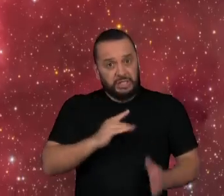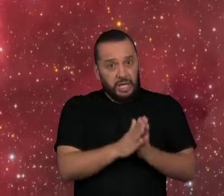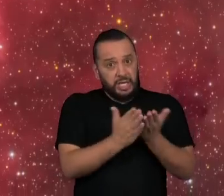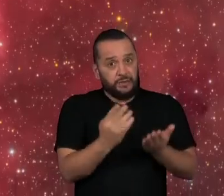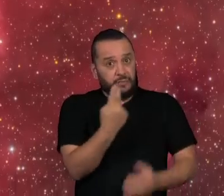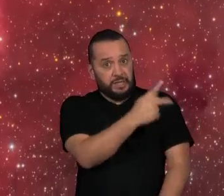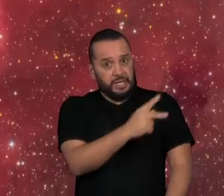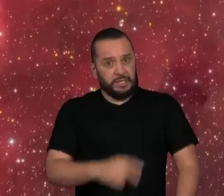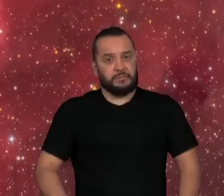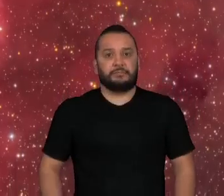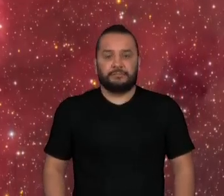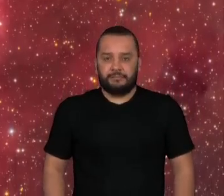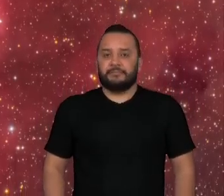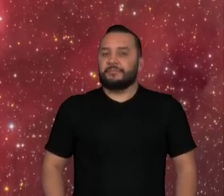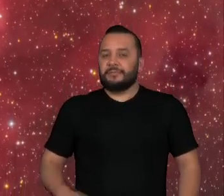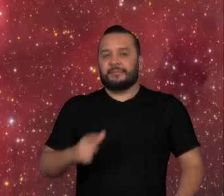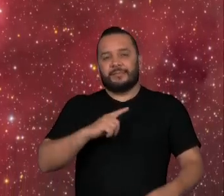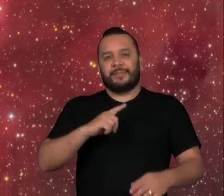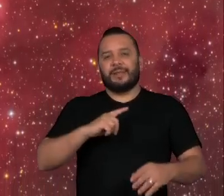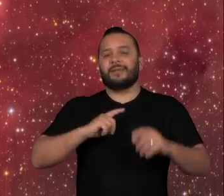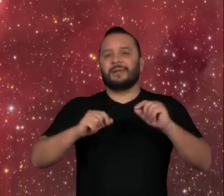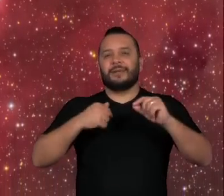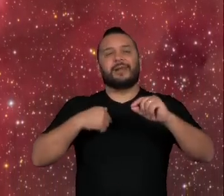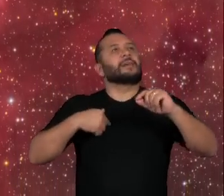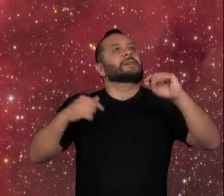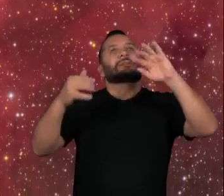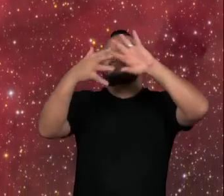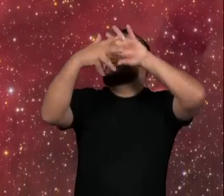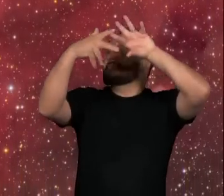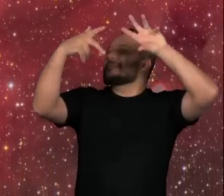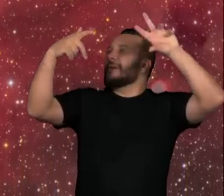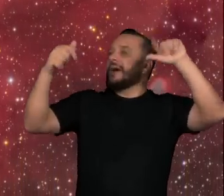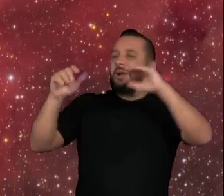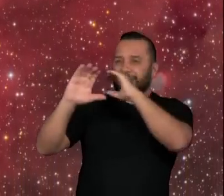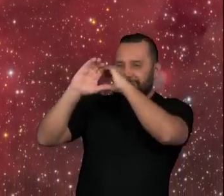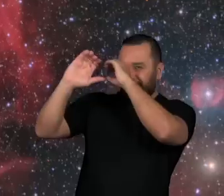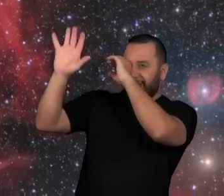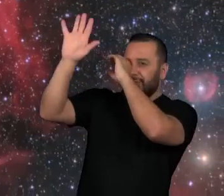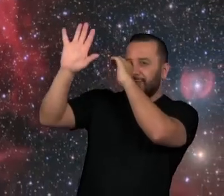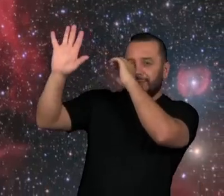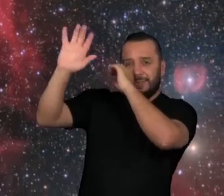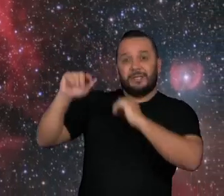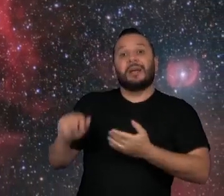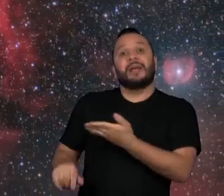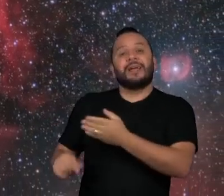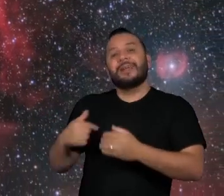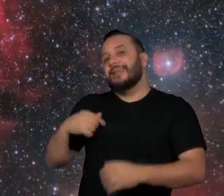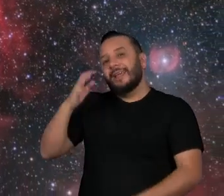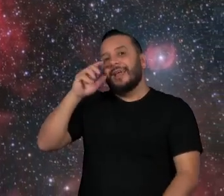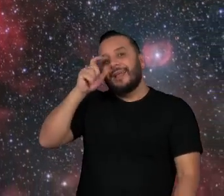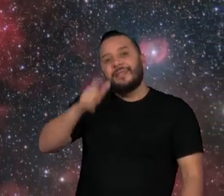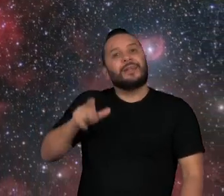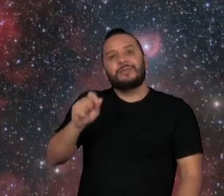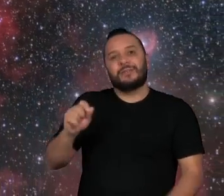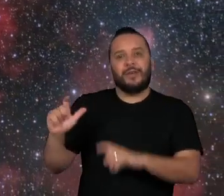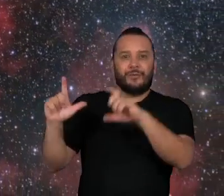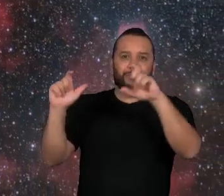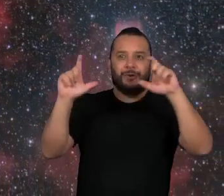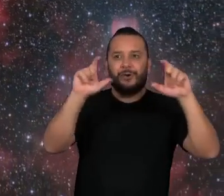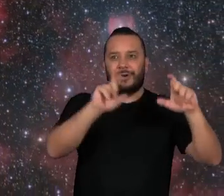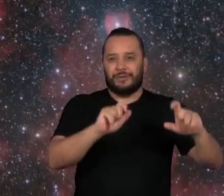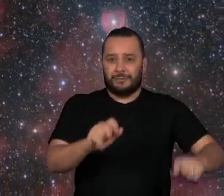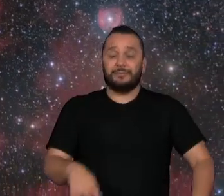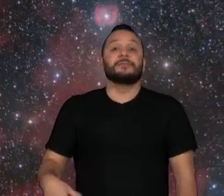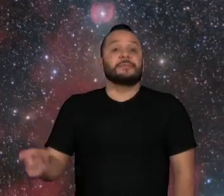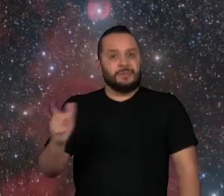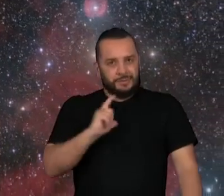Além da astronomia, o garoto Carlos Ferben tinha outro interesse, a fotografia. Eu tenho arquivos